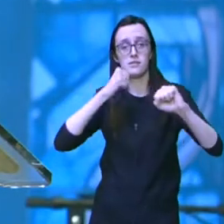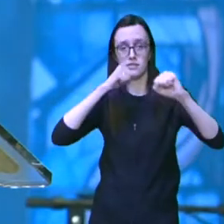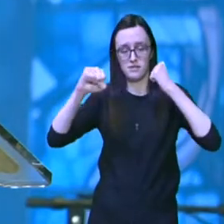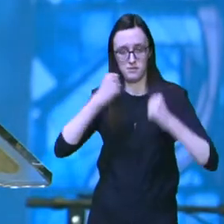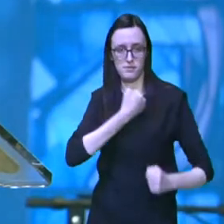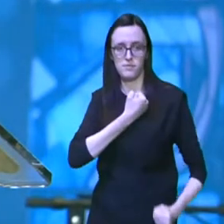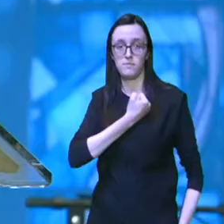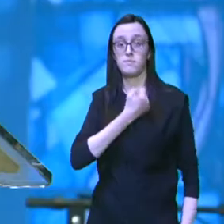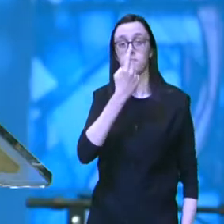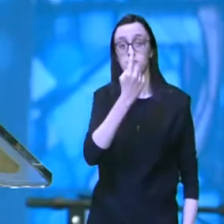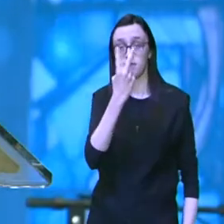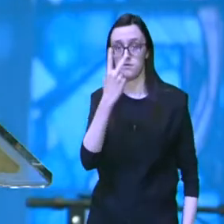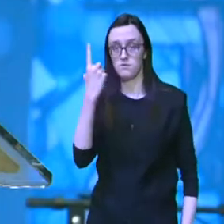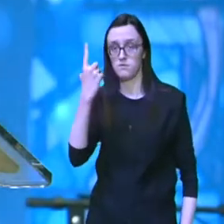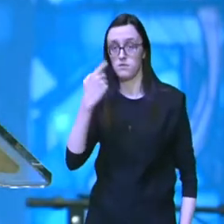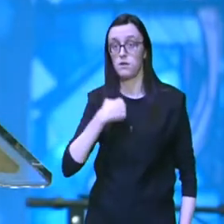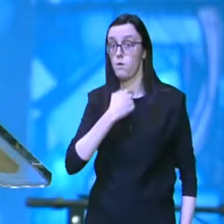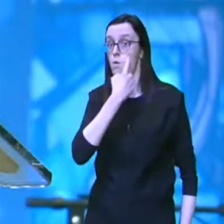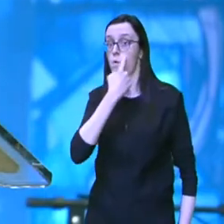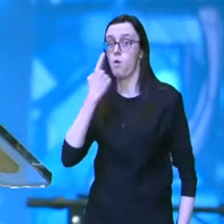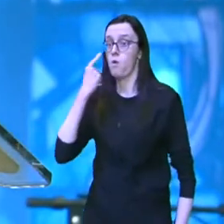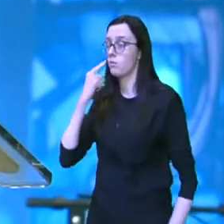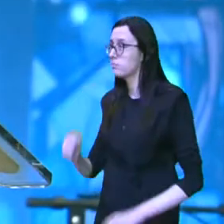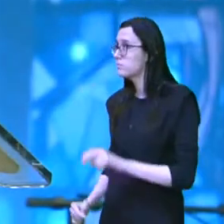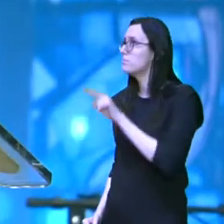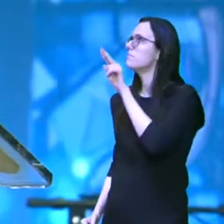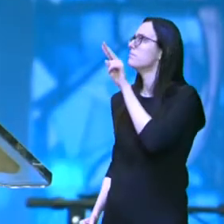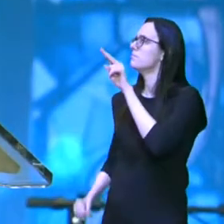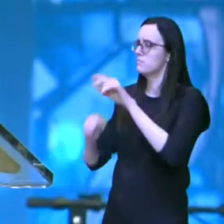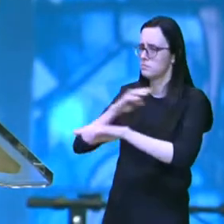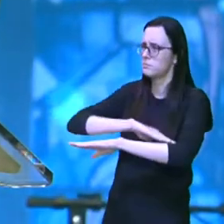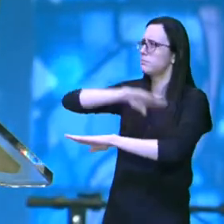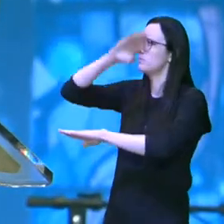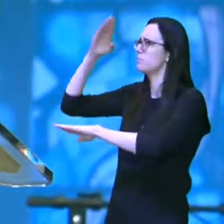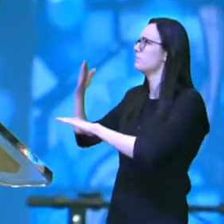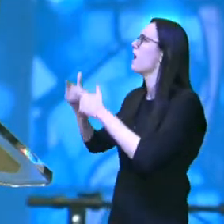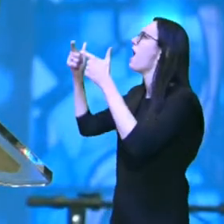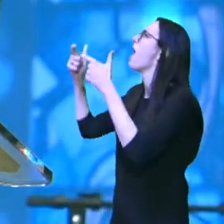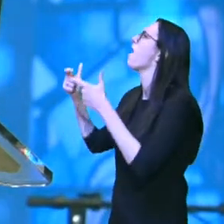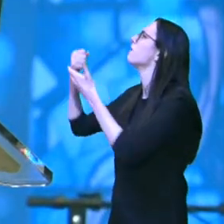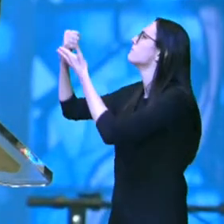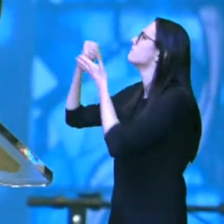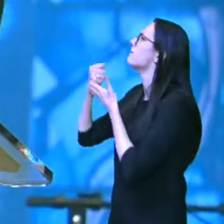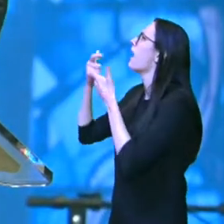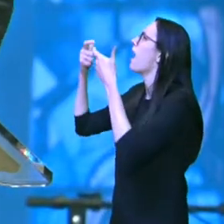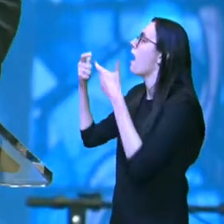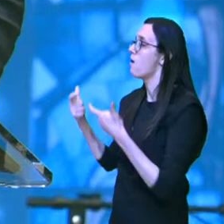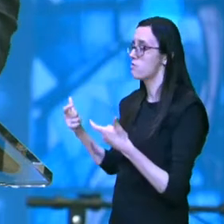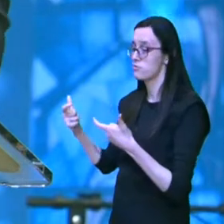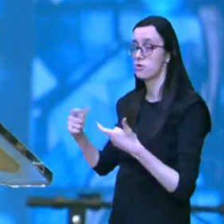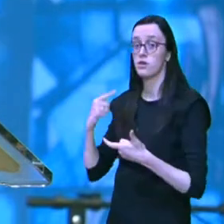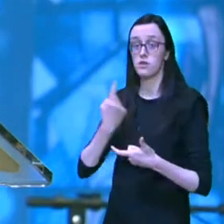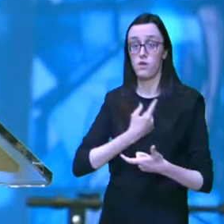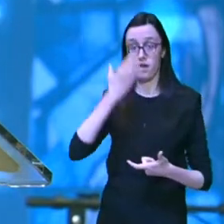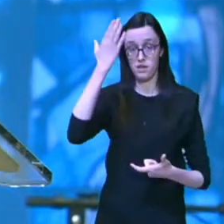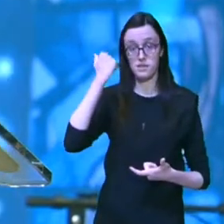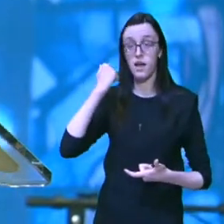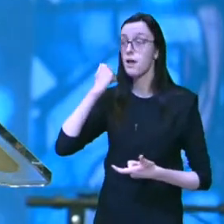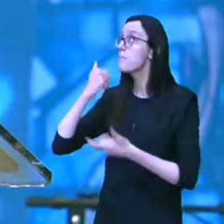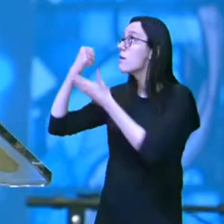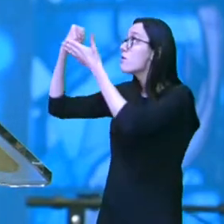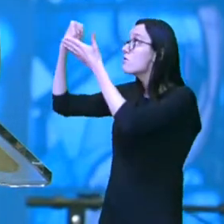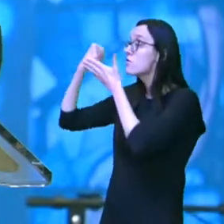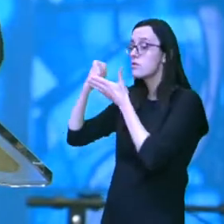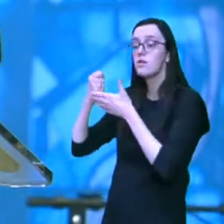121, eleva os meus olhos para os montes, de onde me virá o socorro? E nós sabemos que o nosso socorro